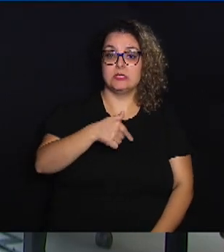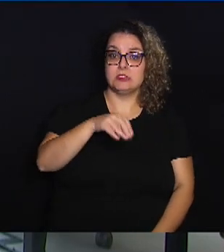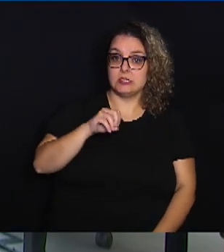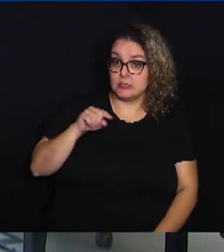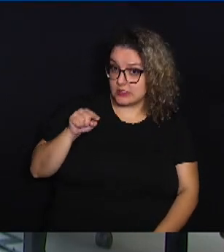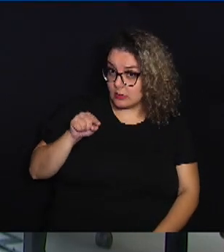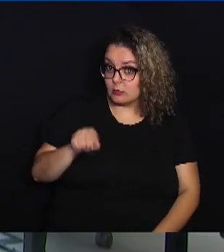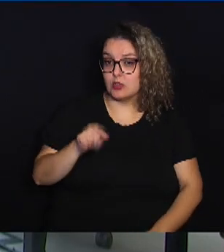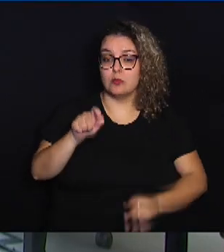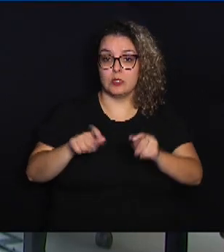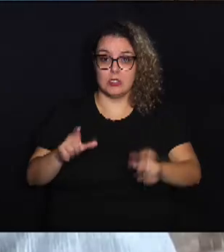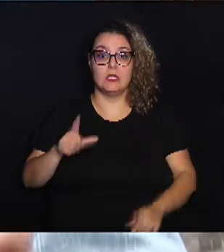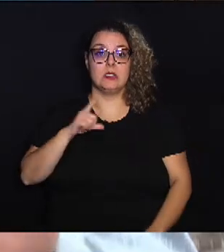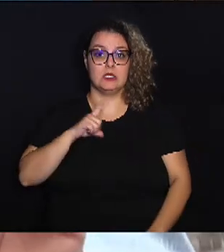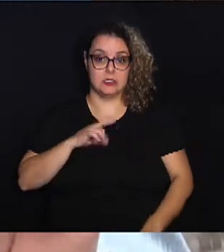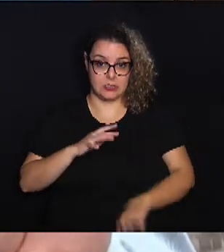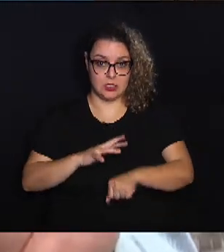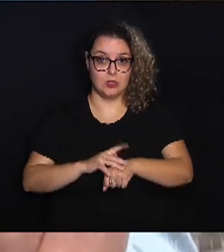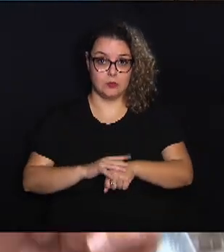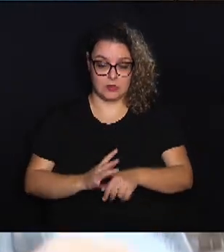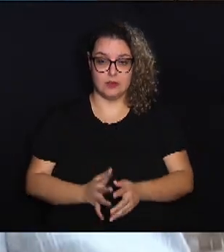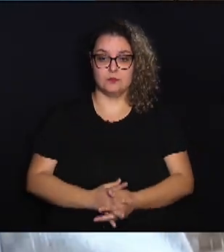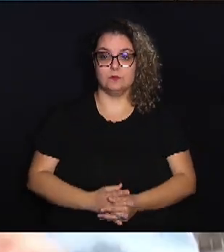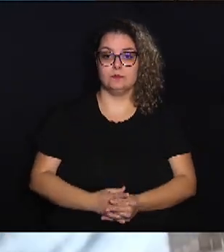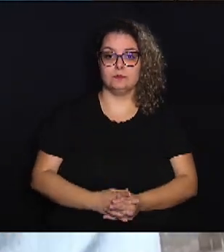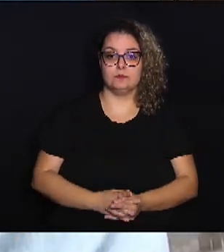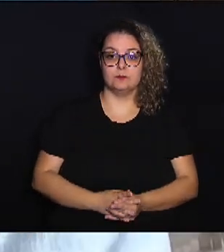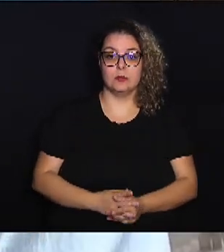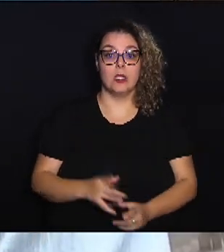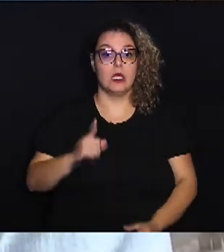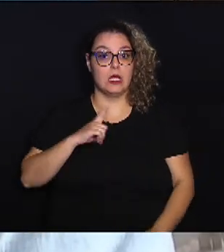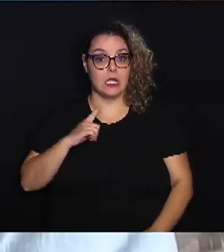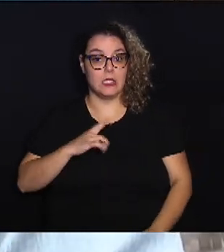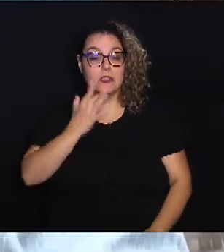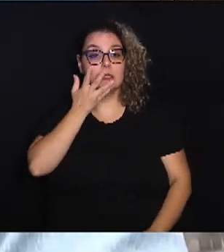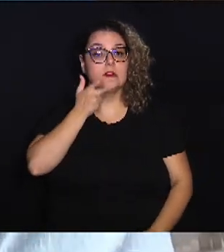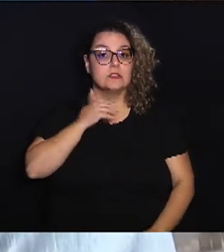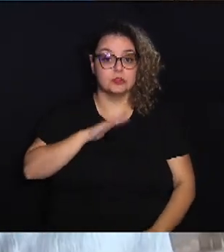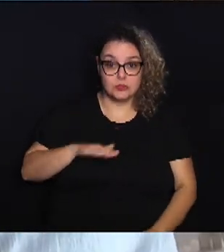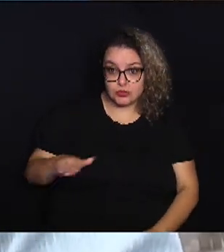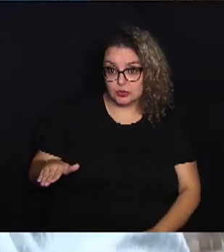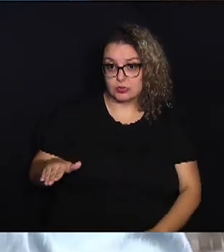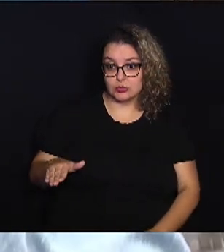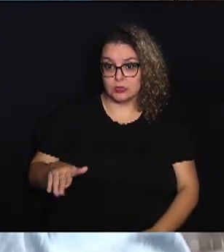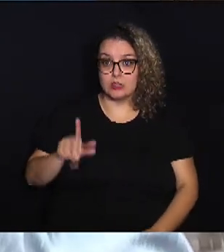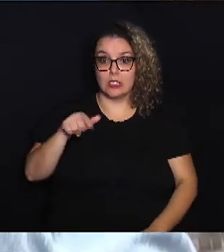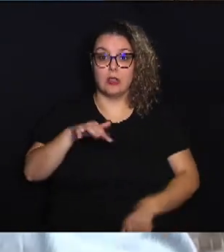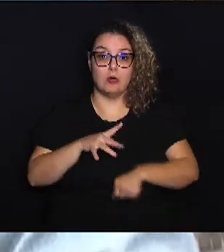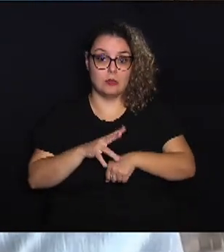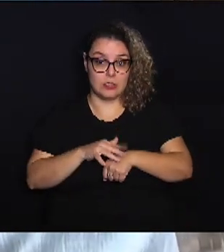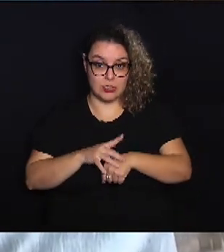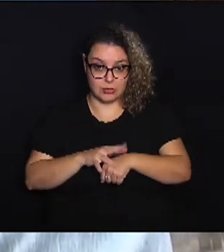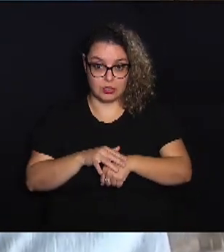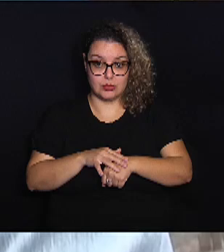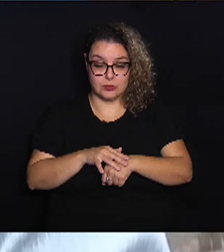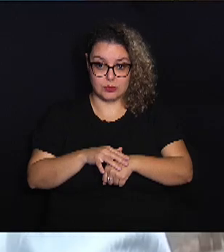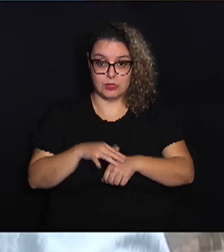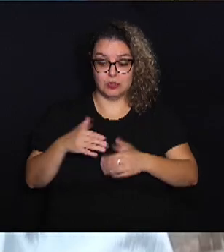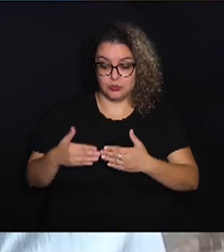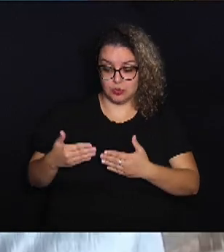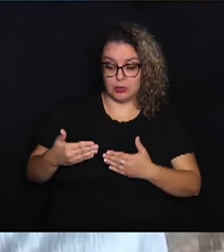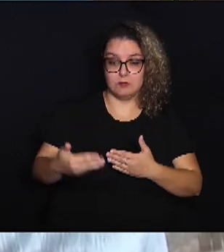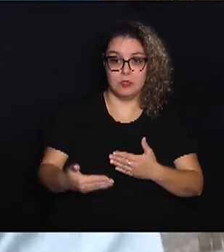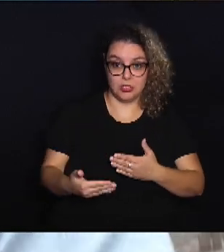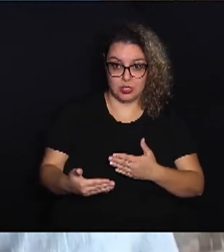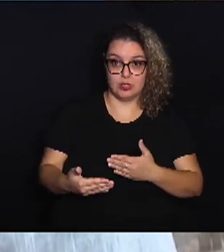pessoas possuem a doença. Ela aparece na infância, só que é uma doença que, a partir do momento que